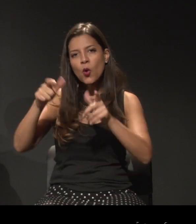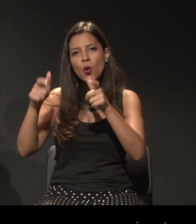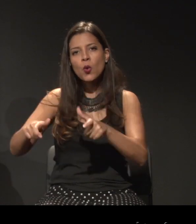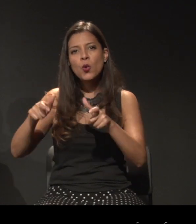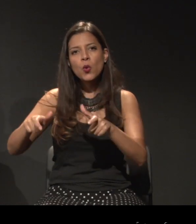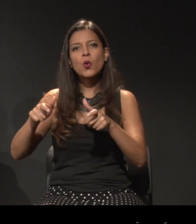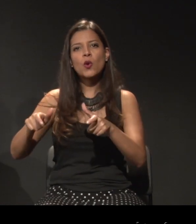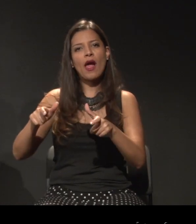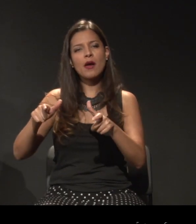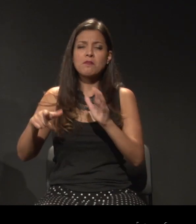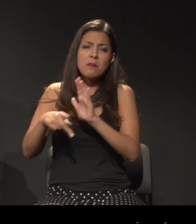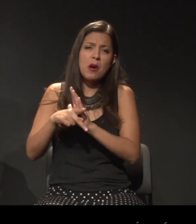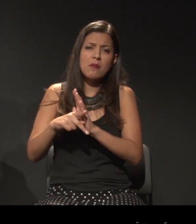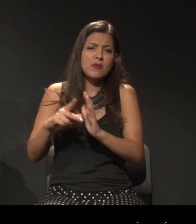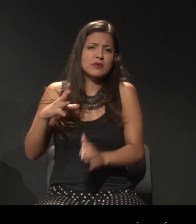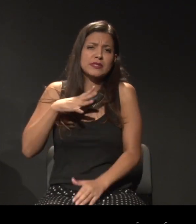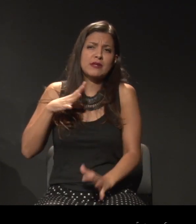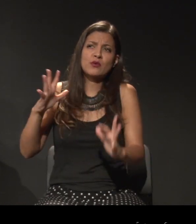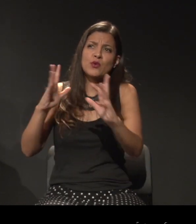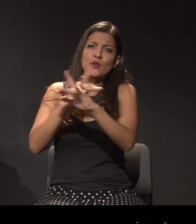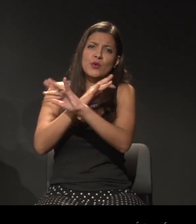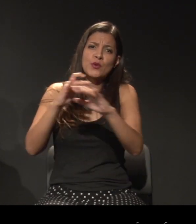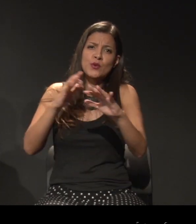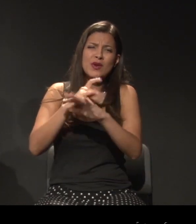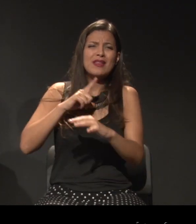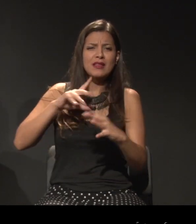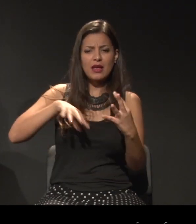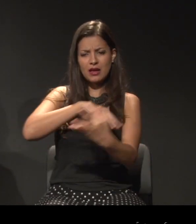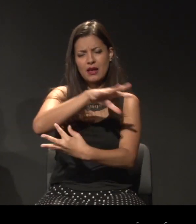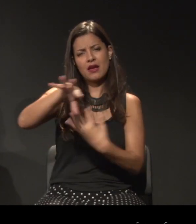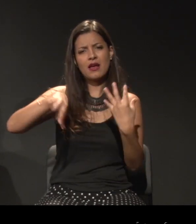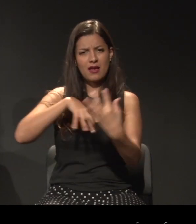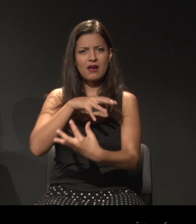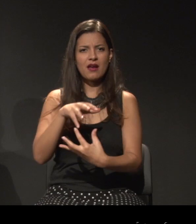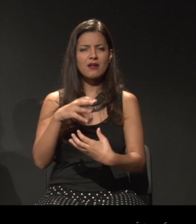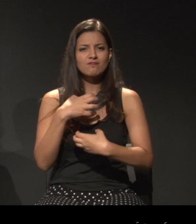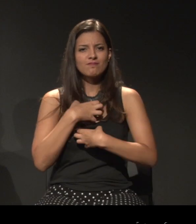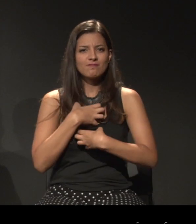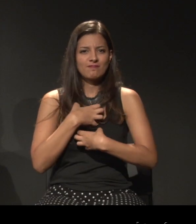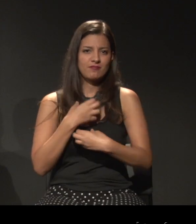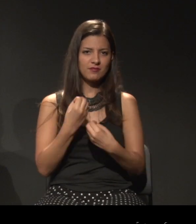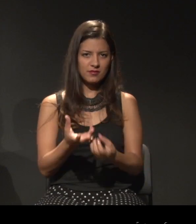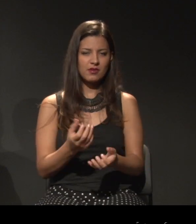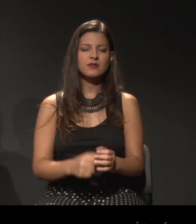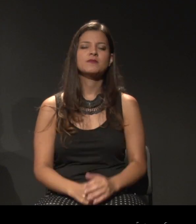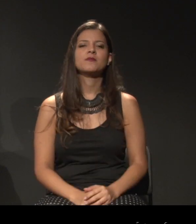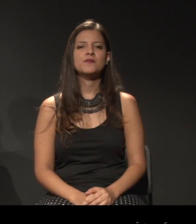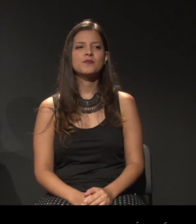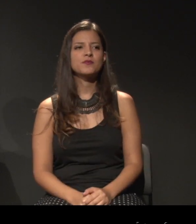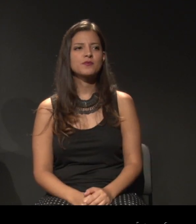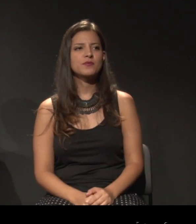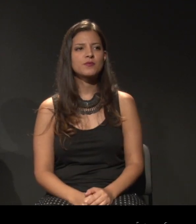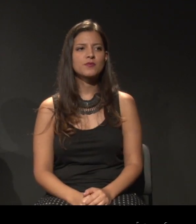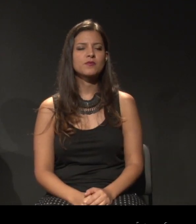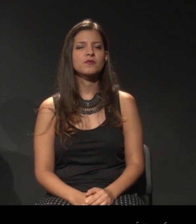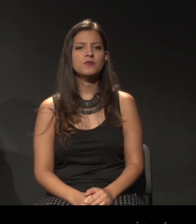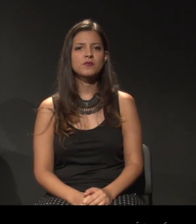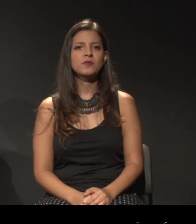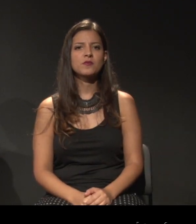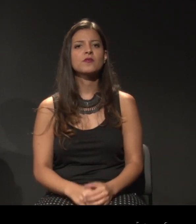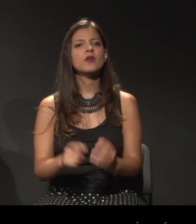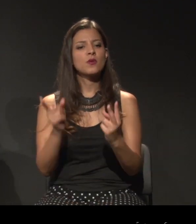os grandes centros podem levar a esse sentimento. E o terceiro foi. O primeiro